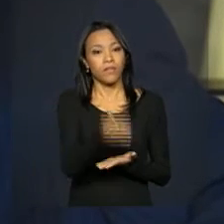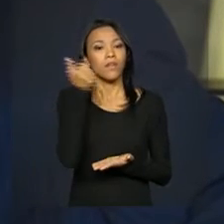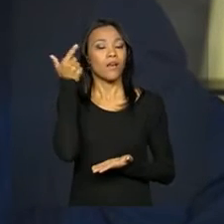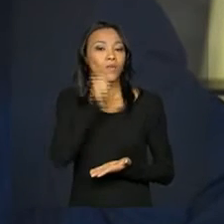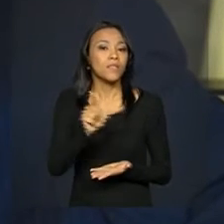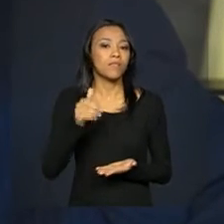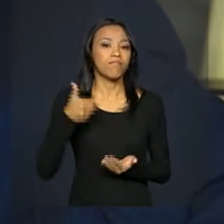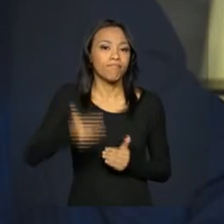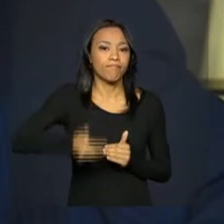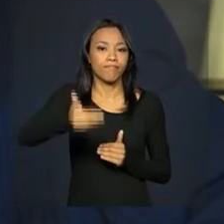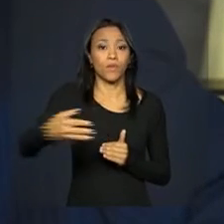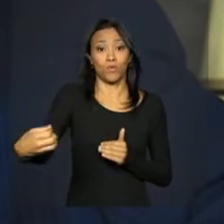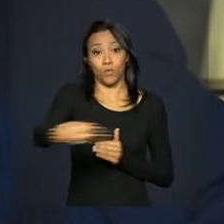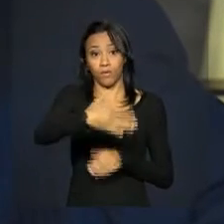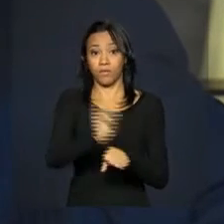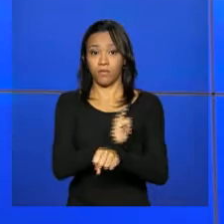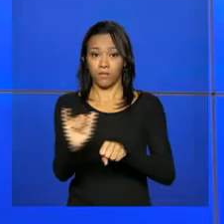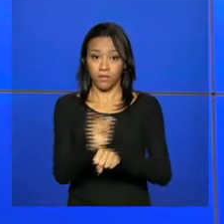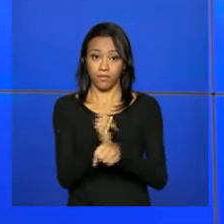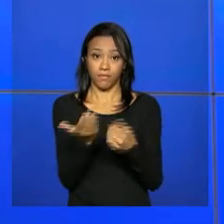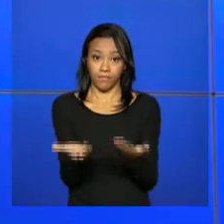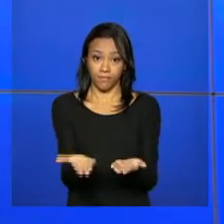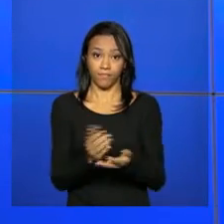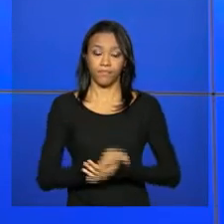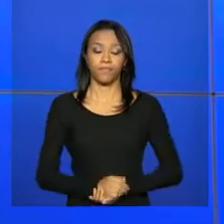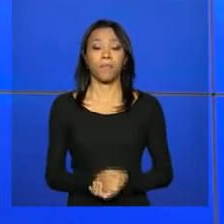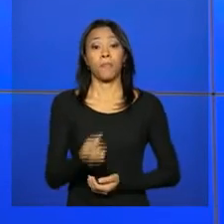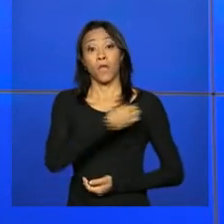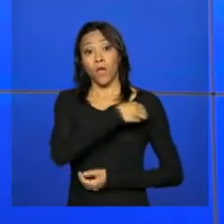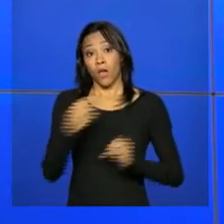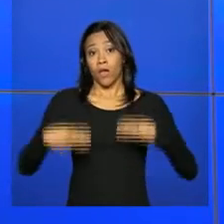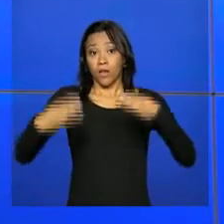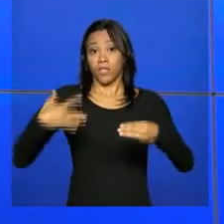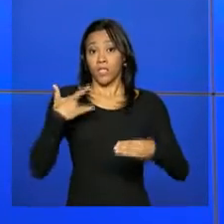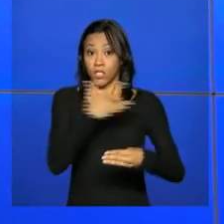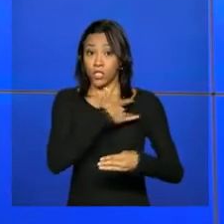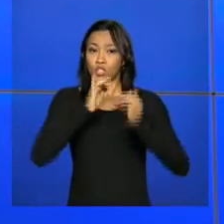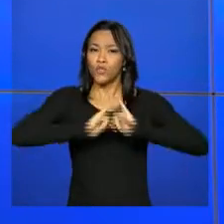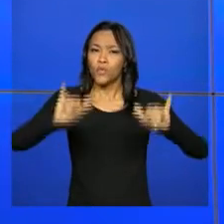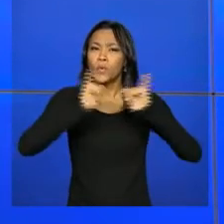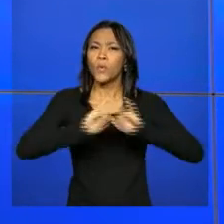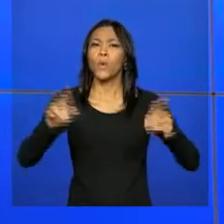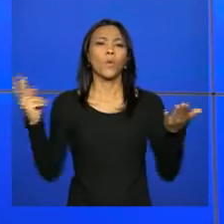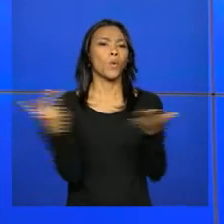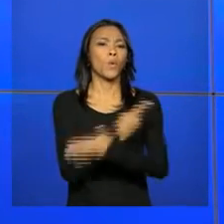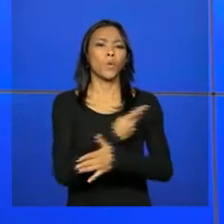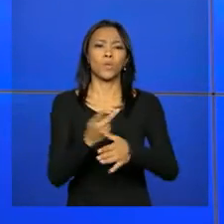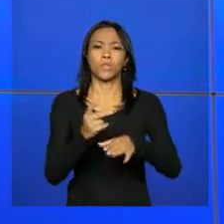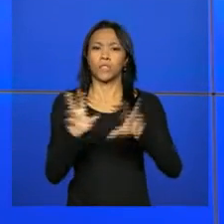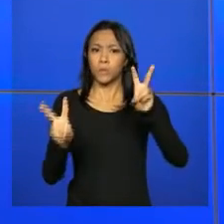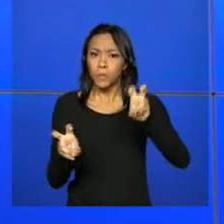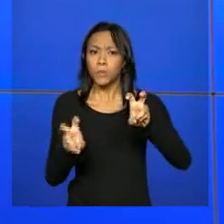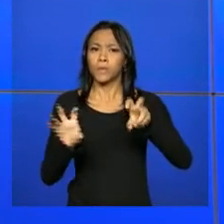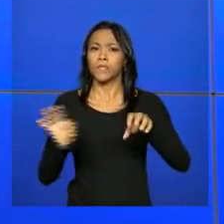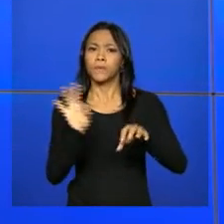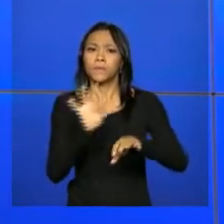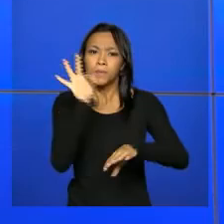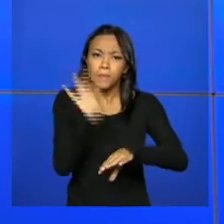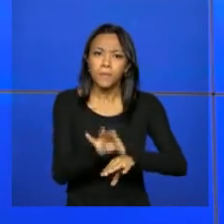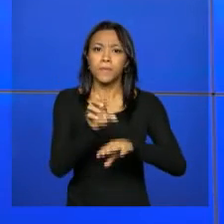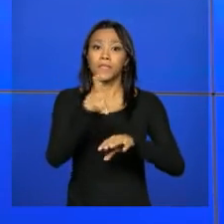necessária com novas iniciativas. O Ministério da Saúde divulgou um novo boletim epidemiológico com números atualizados